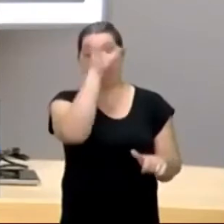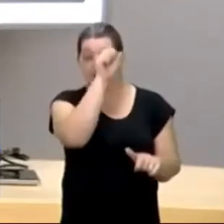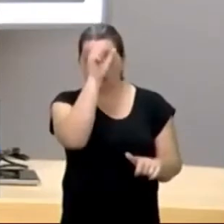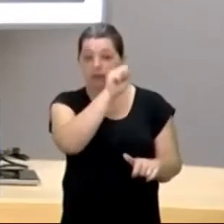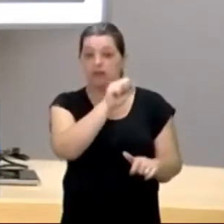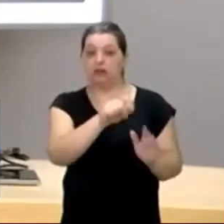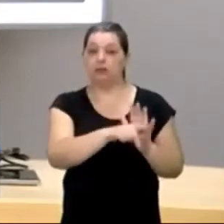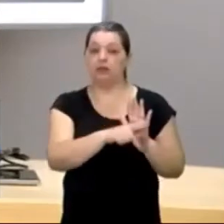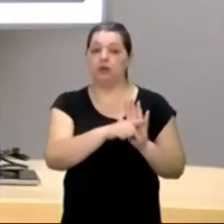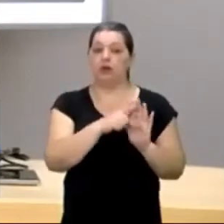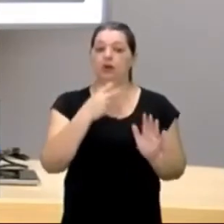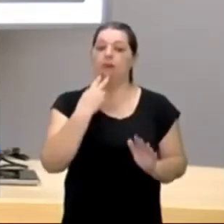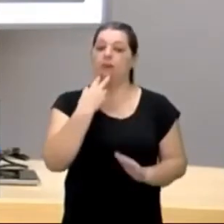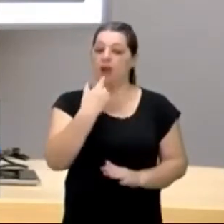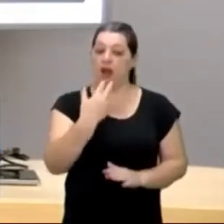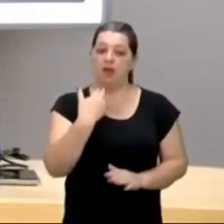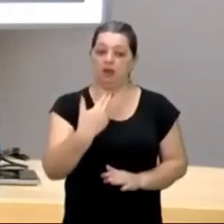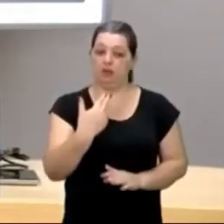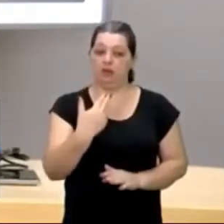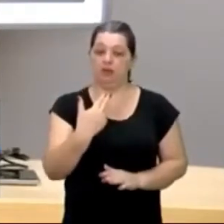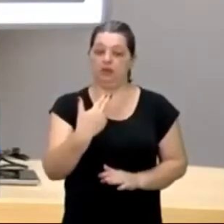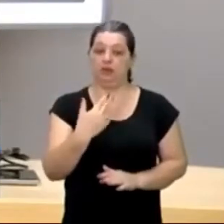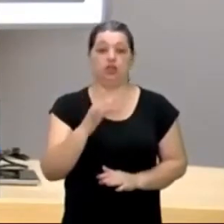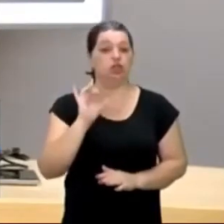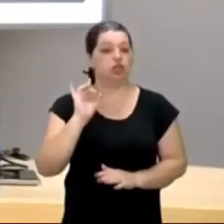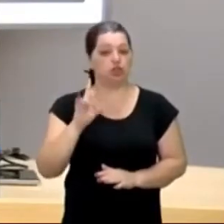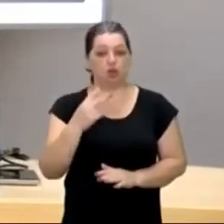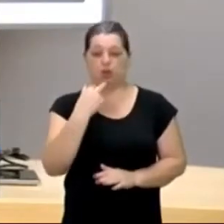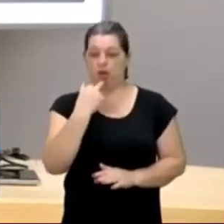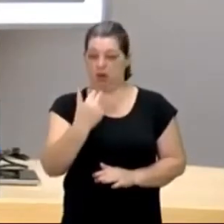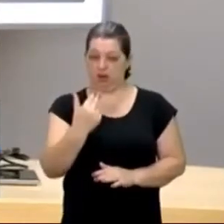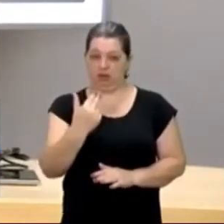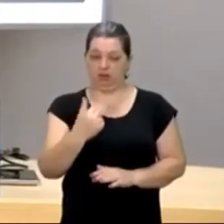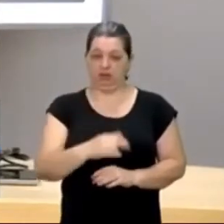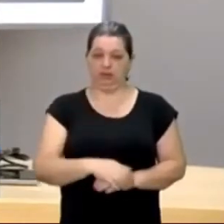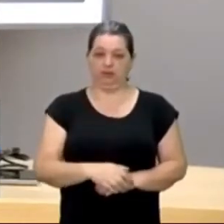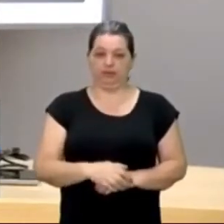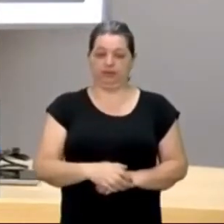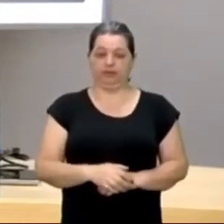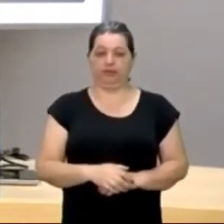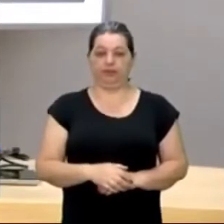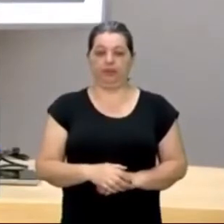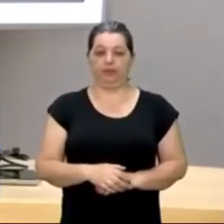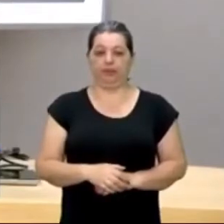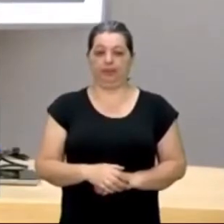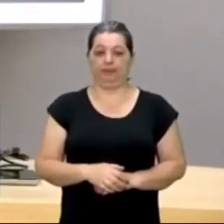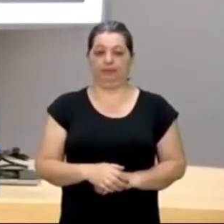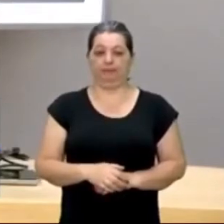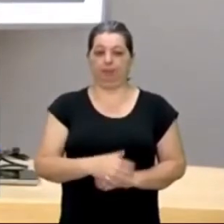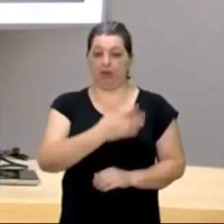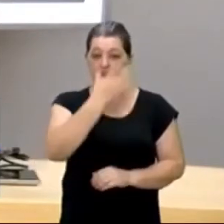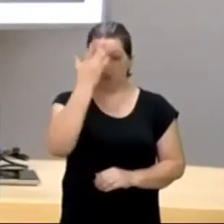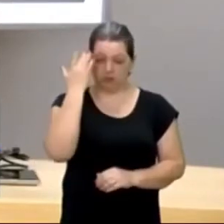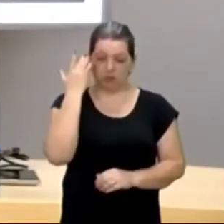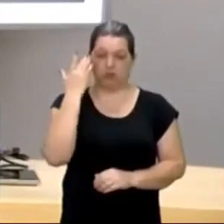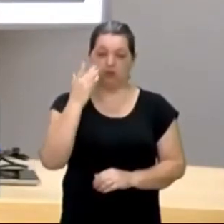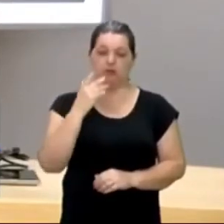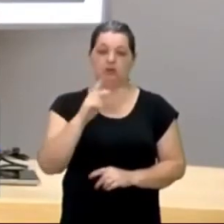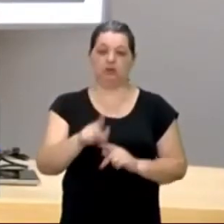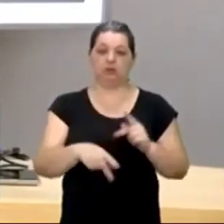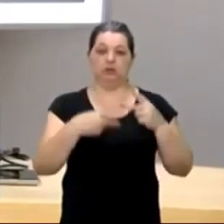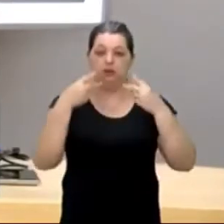nações, a língua, são as línguas, a língua, daquelas pessoas, e, dessa forma,